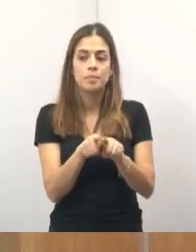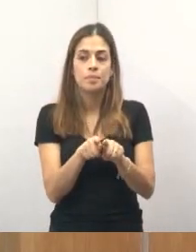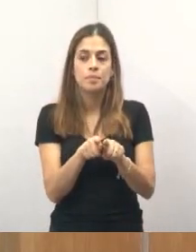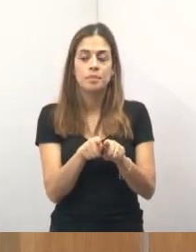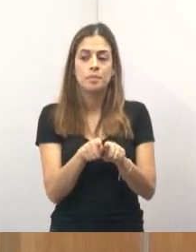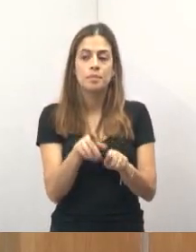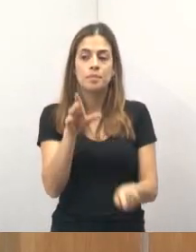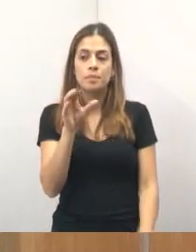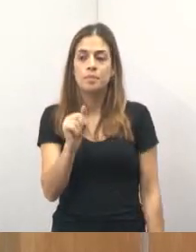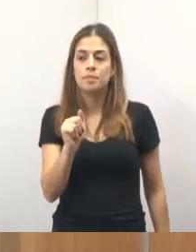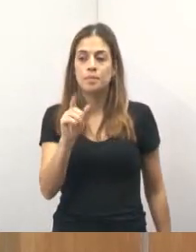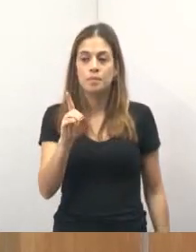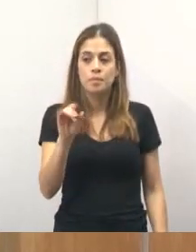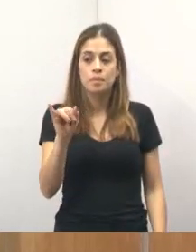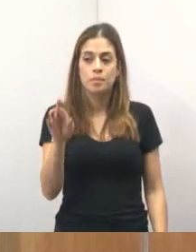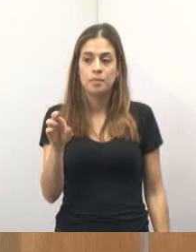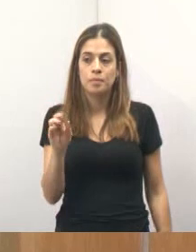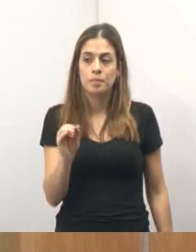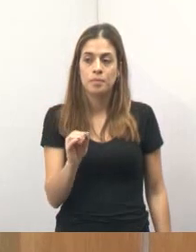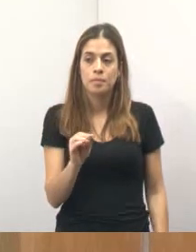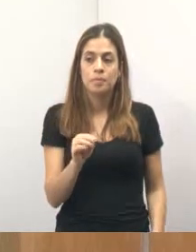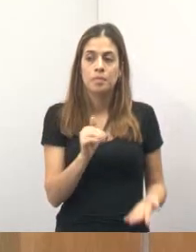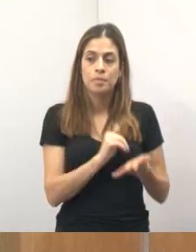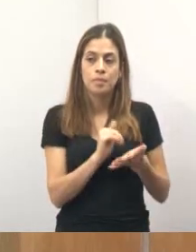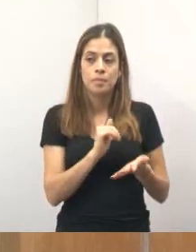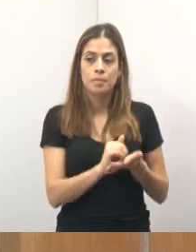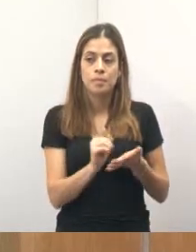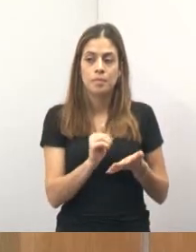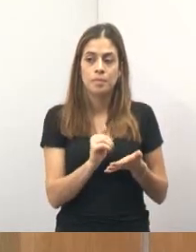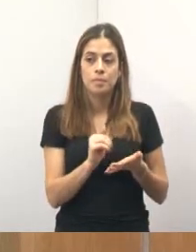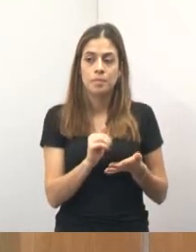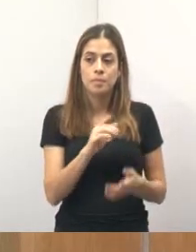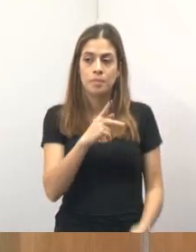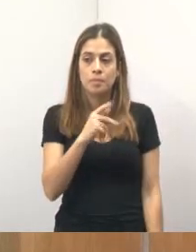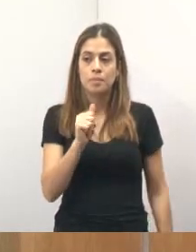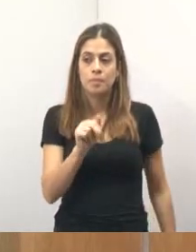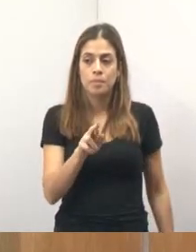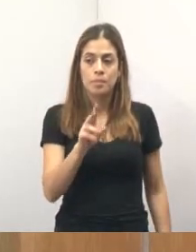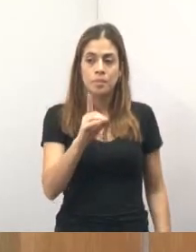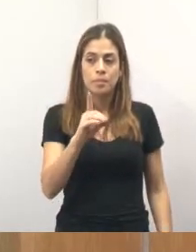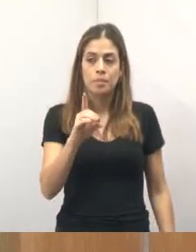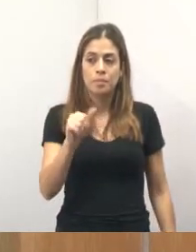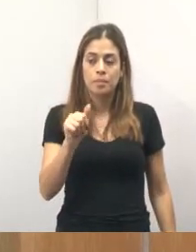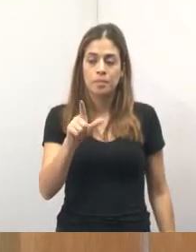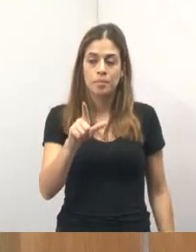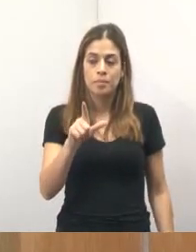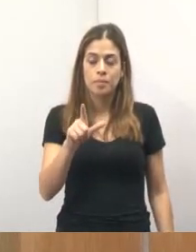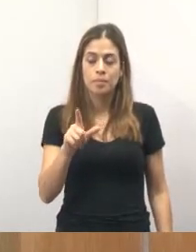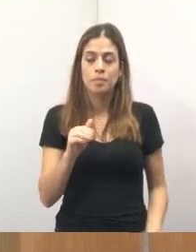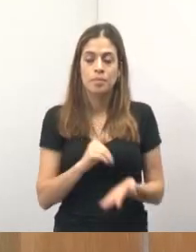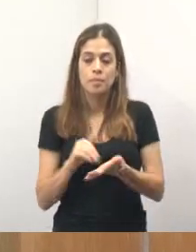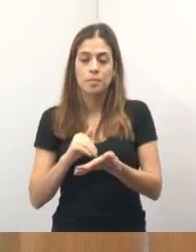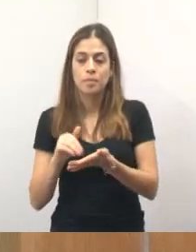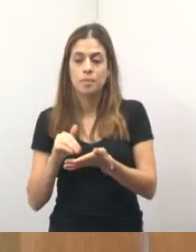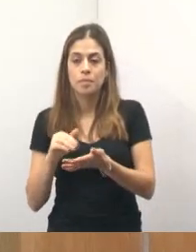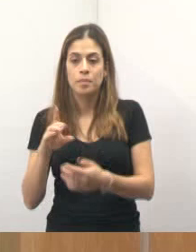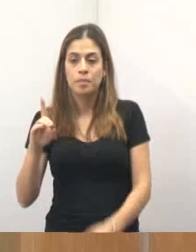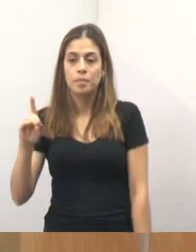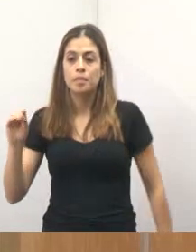Adir Rossi, estava presente também o pessoal da Secretaria Pardal, também o secretário Dori, onde